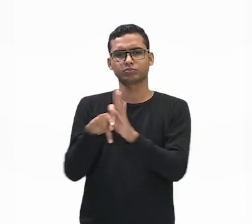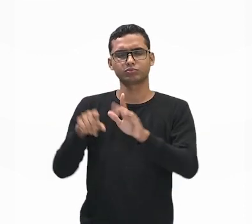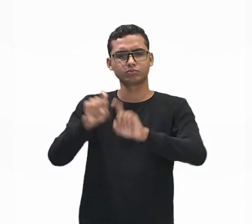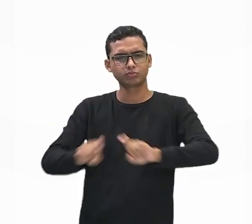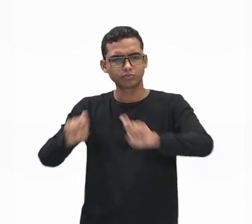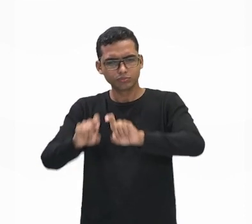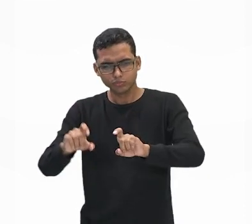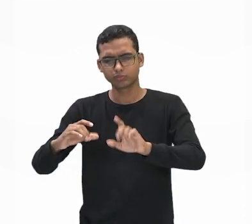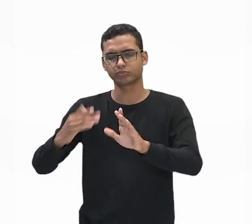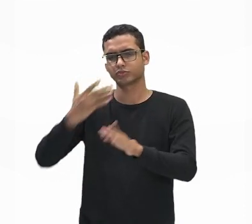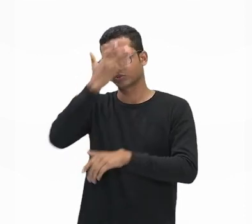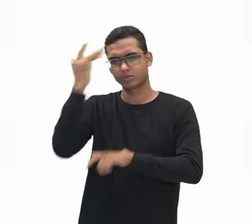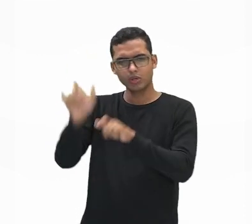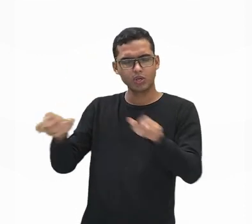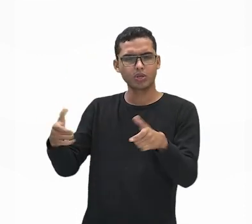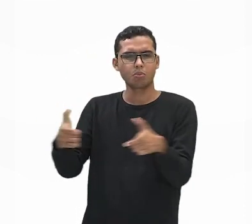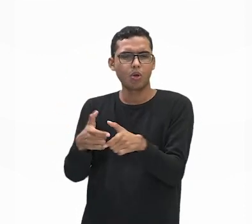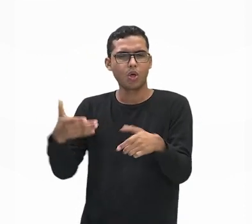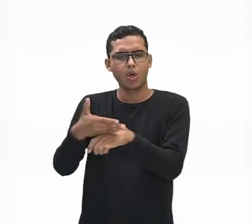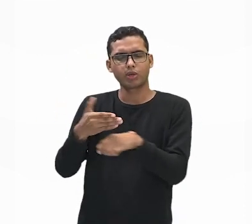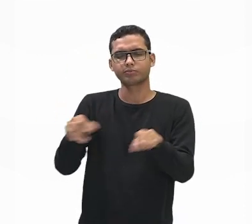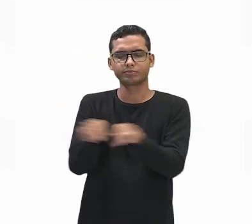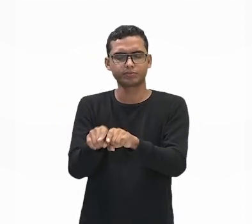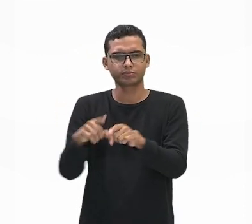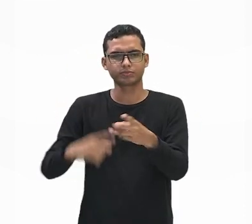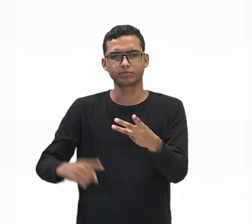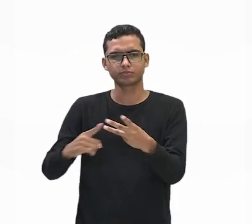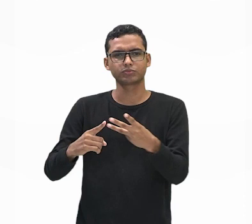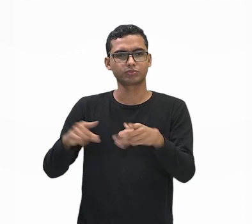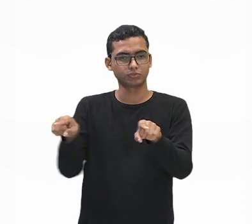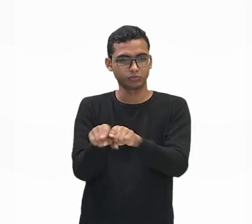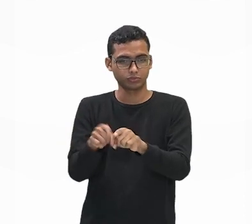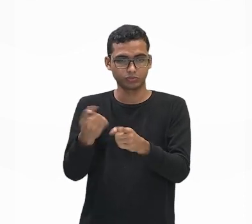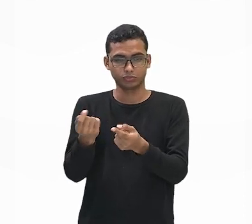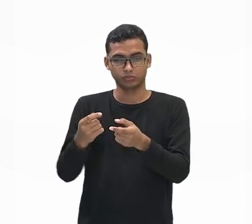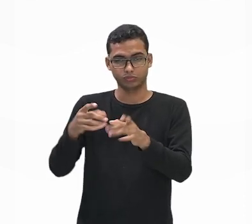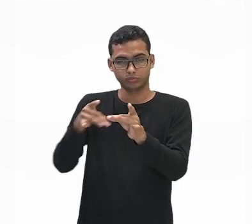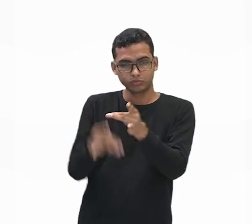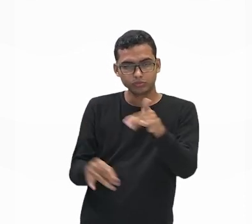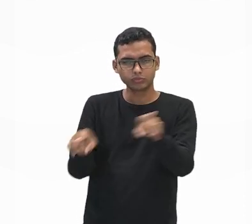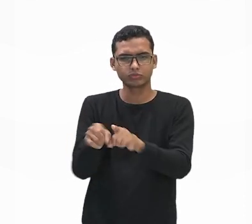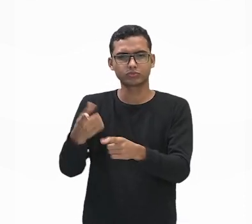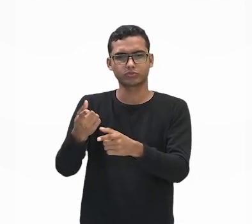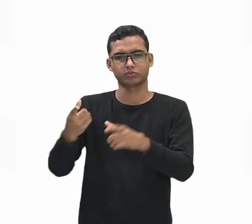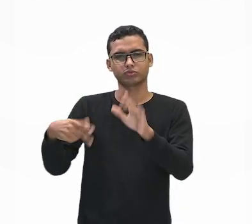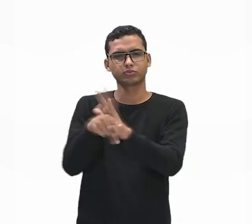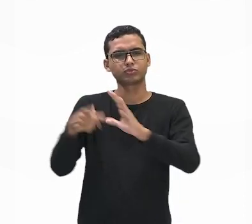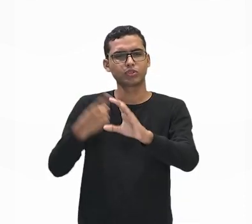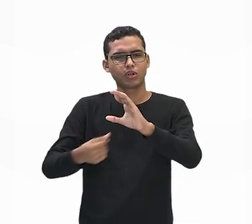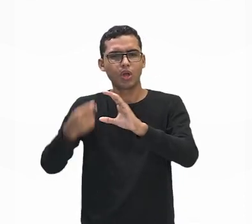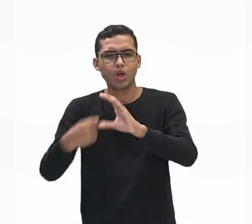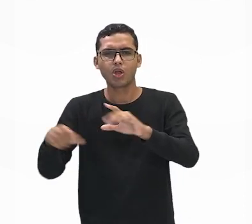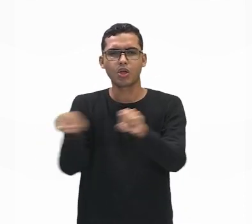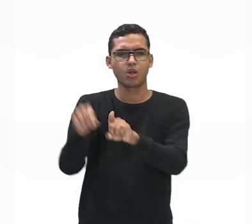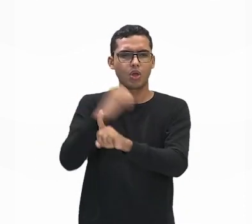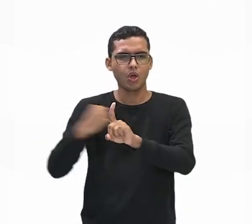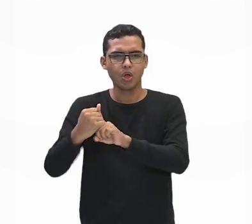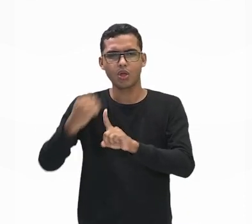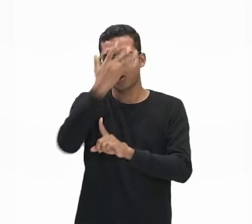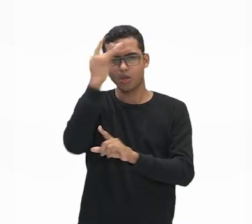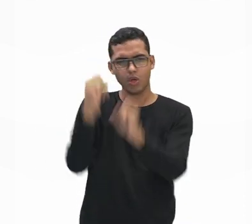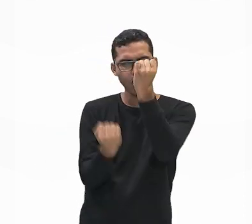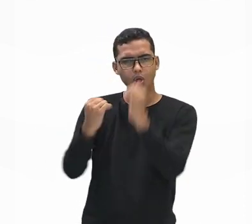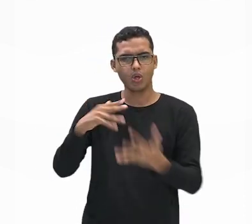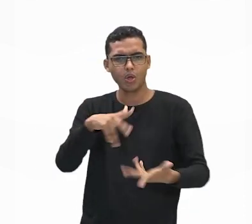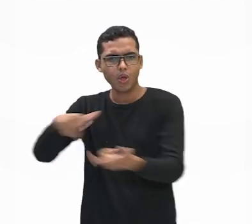trabalho. No detalhamento, nós temos aí modo de produção capitalista e a sociedade industrial no mundo, diferentes processos de organização espacial,